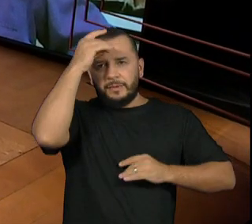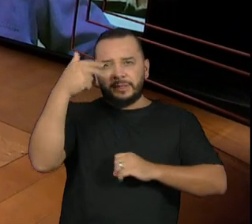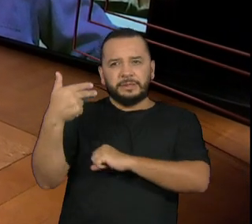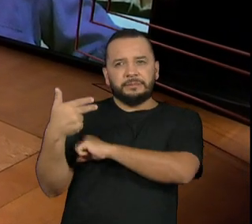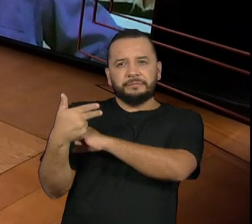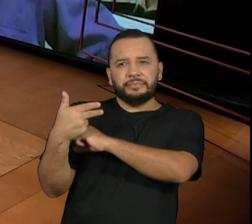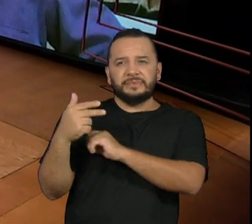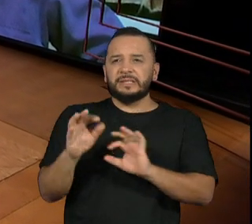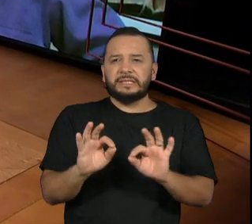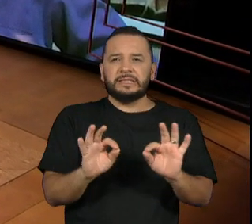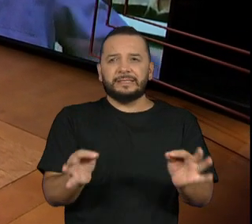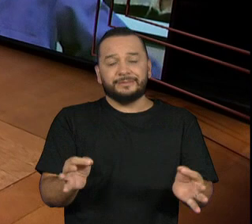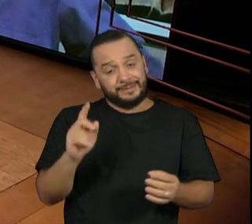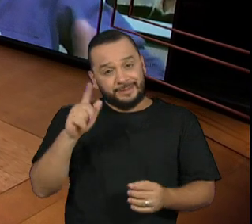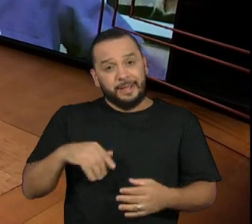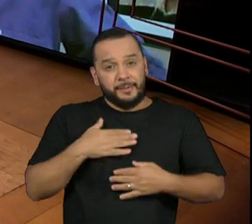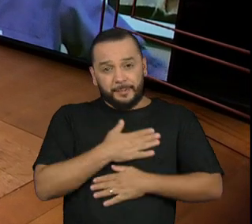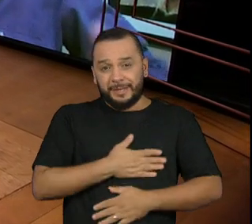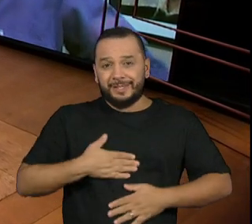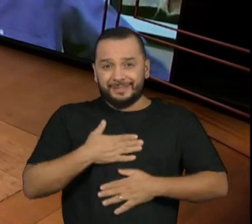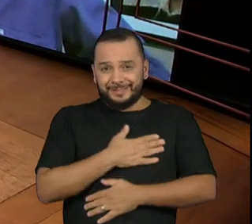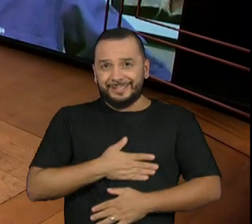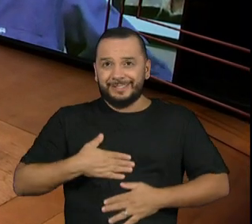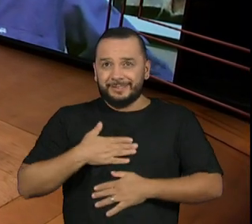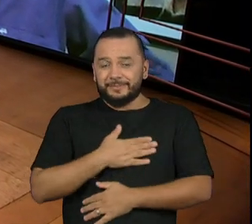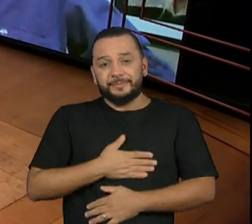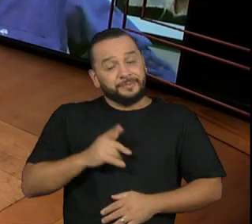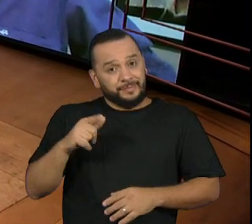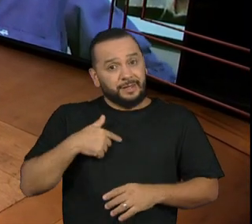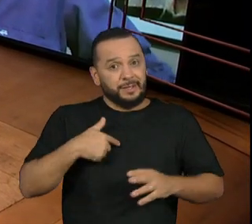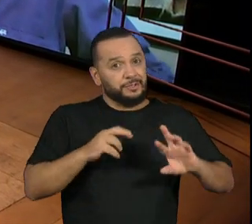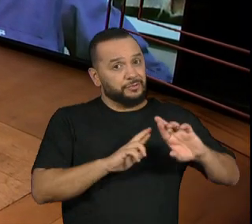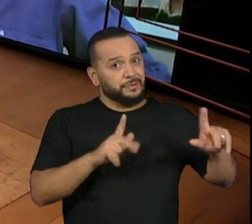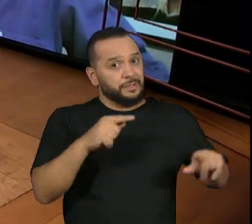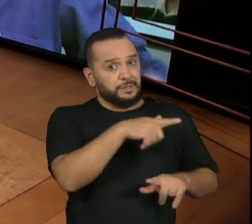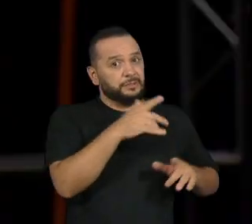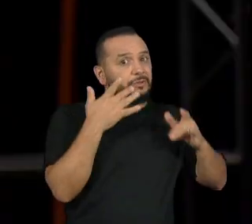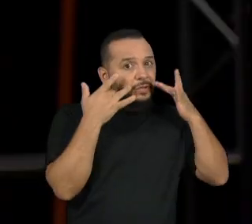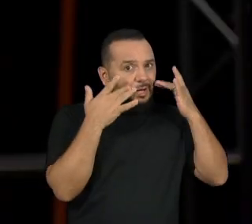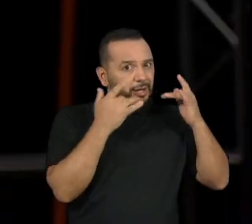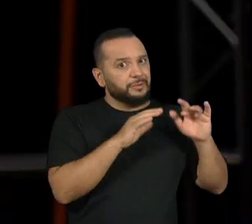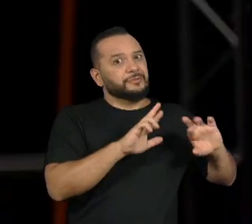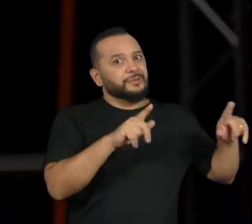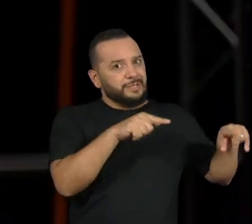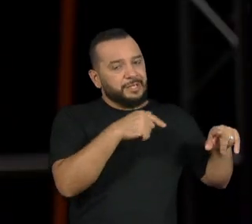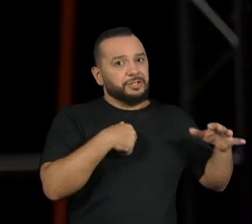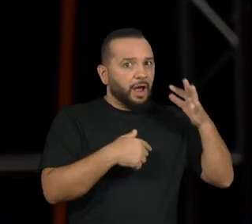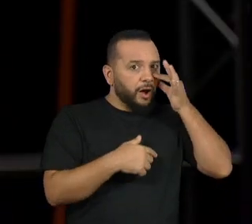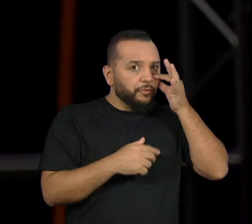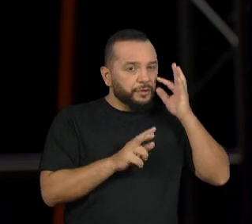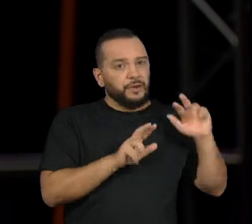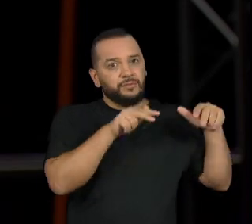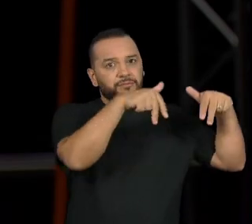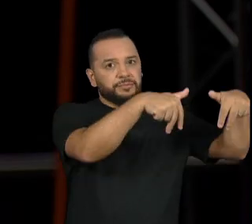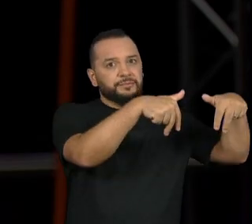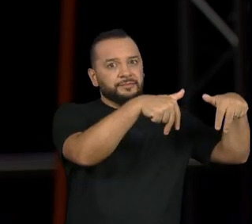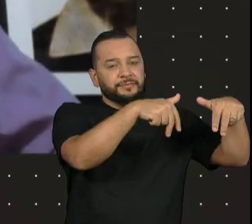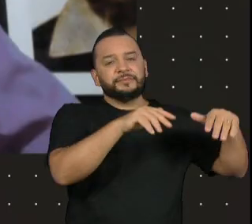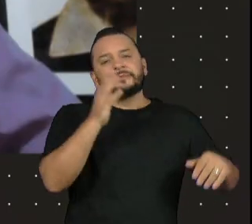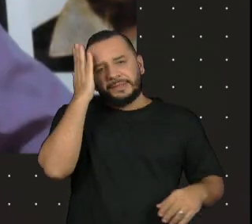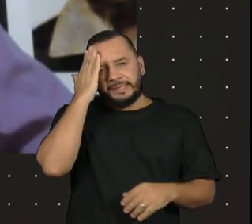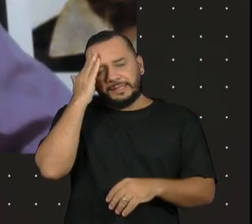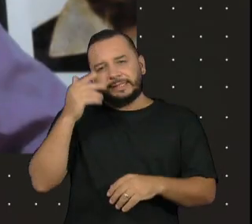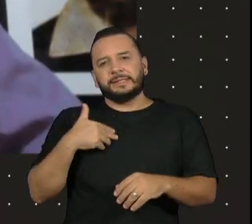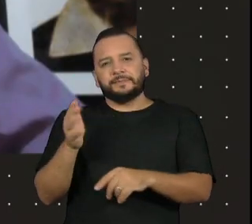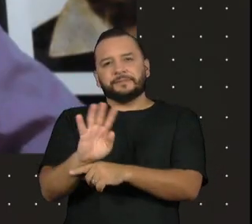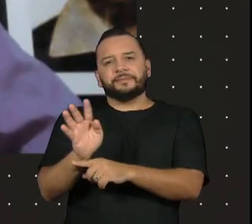é um prazer à parte, né? É diferente do teatro, né? Muito diferente. E eu sei que no cinema eu estou